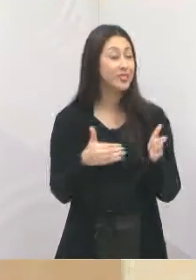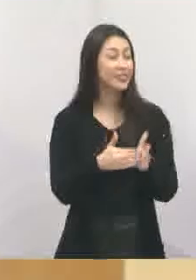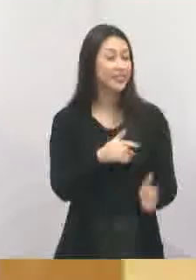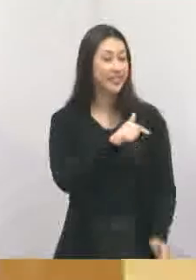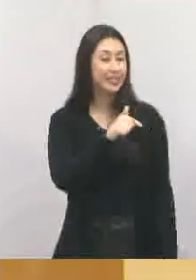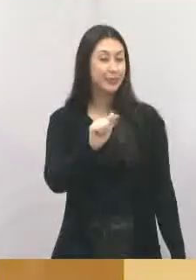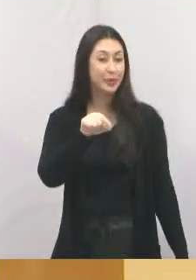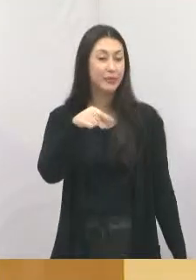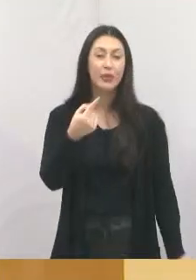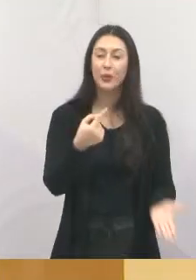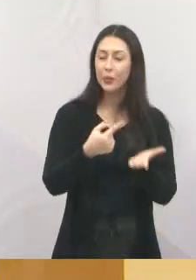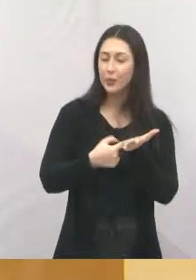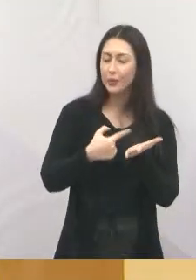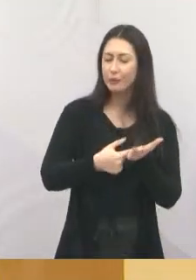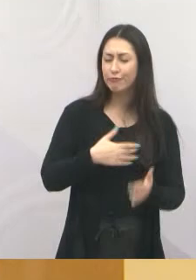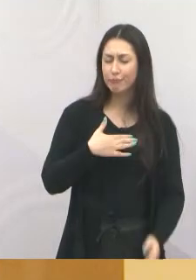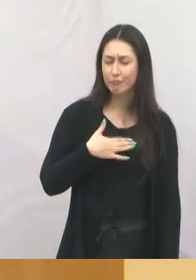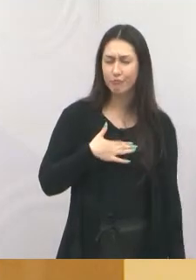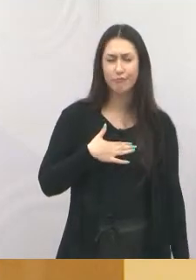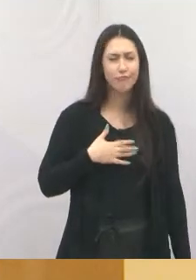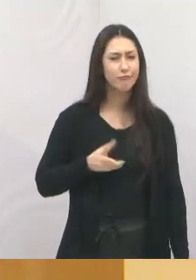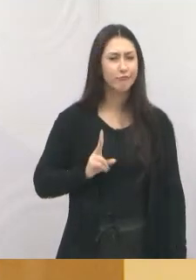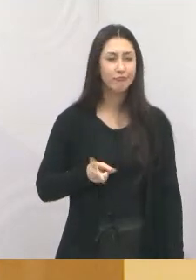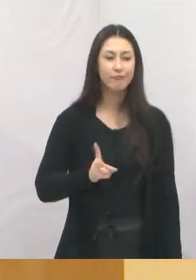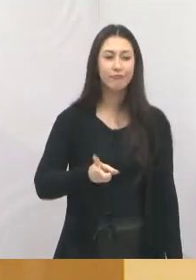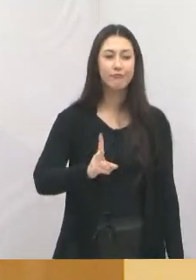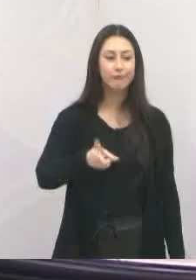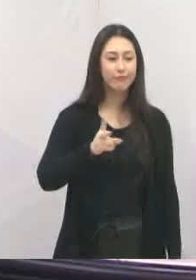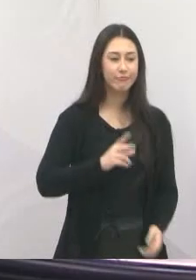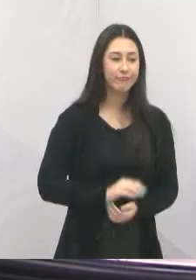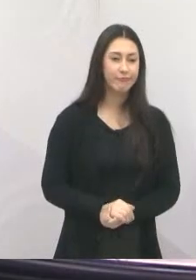vem, conte comigo, para o que der e vier.